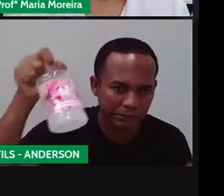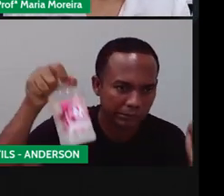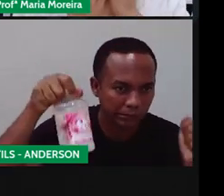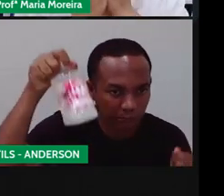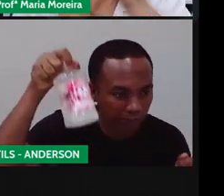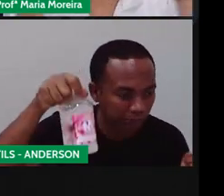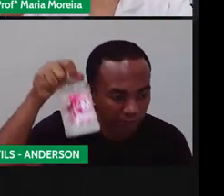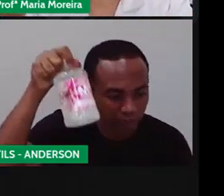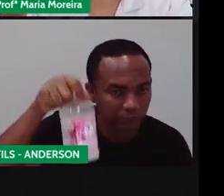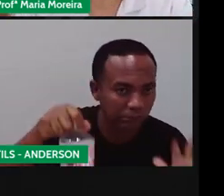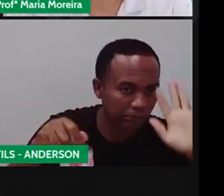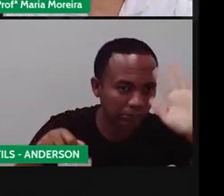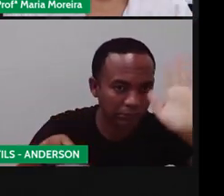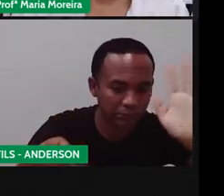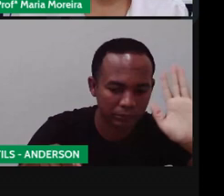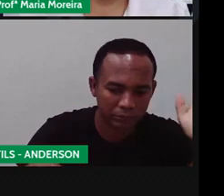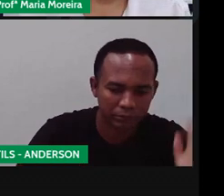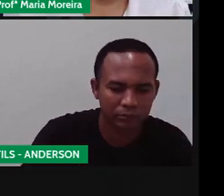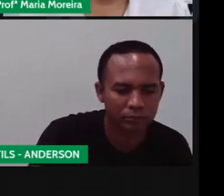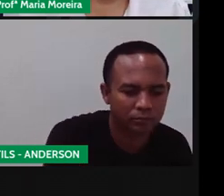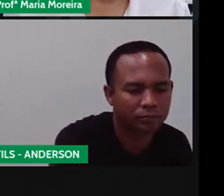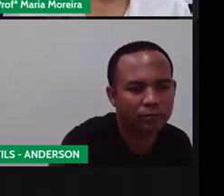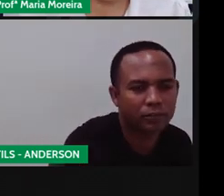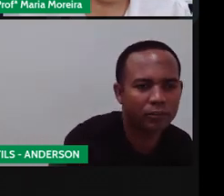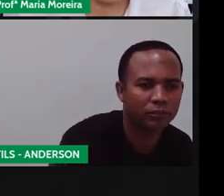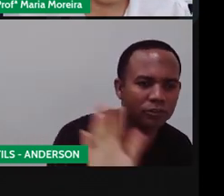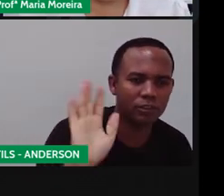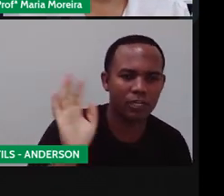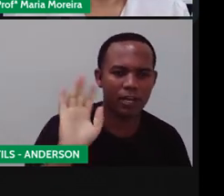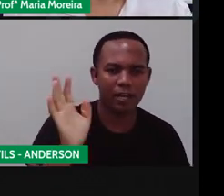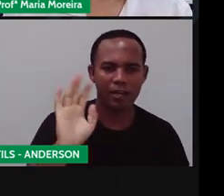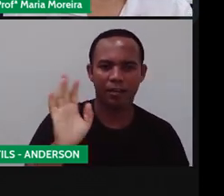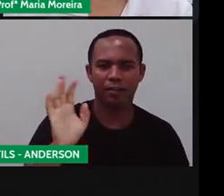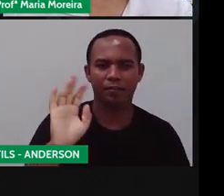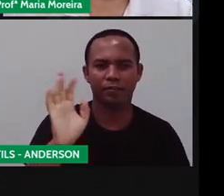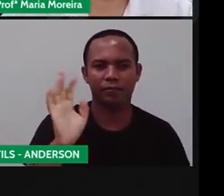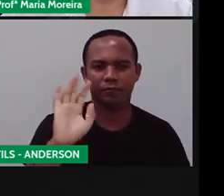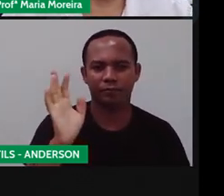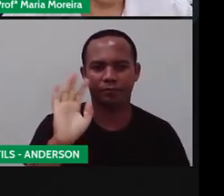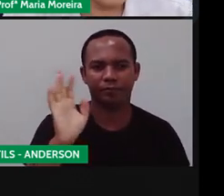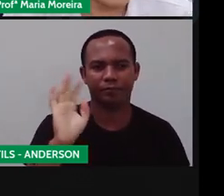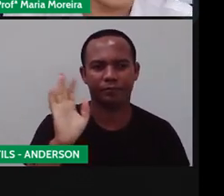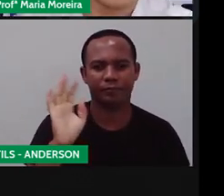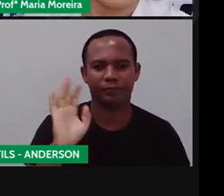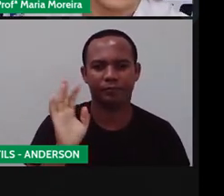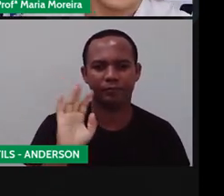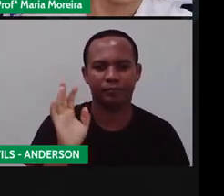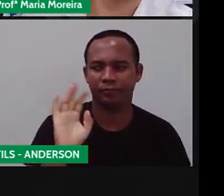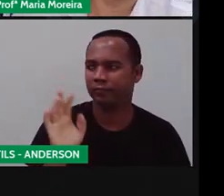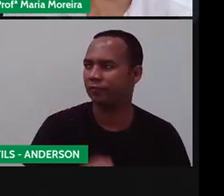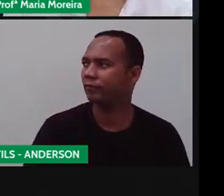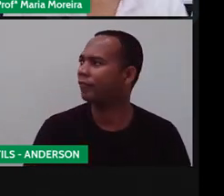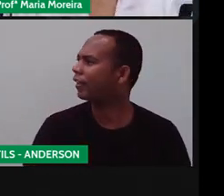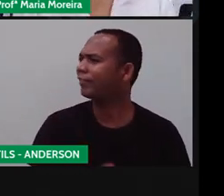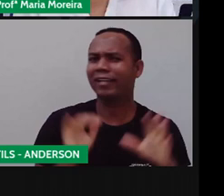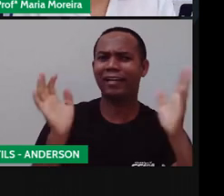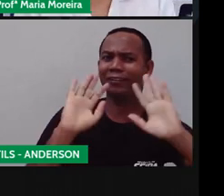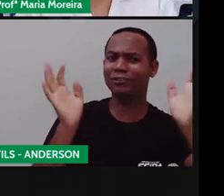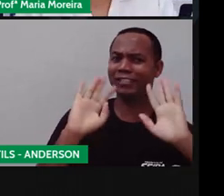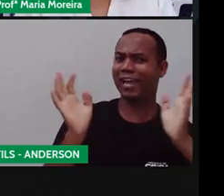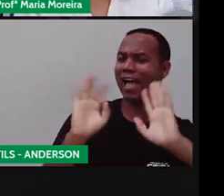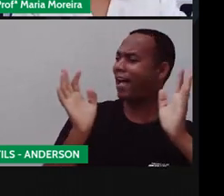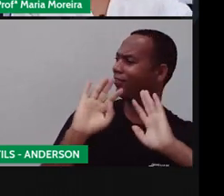encontrar. Beijo pra vocês e até a nossa próxima aula. Foi um prazer estar com vocês aqui hoje. Ah, não, Anderson, temos